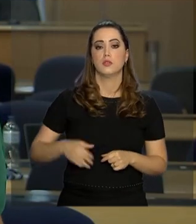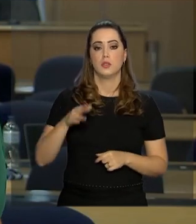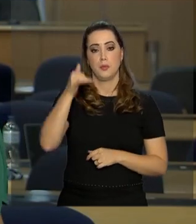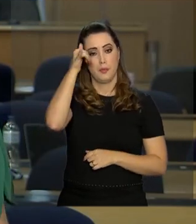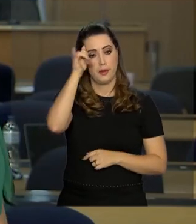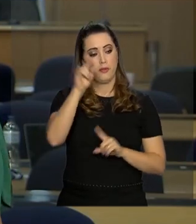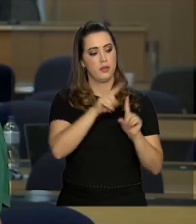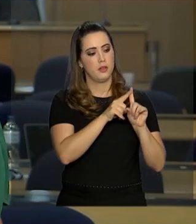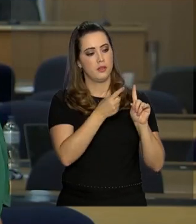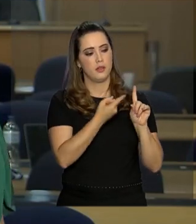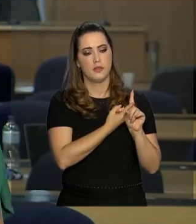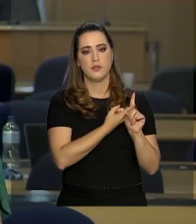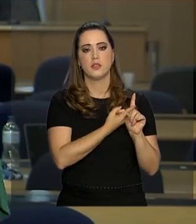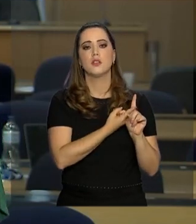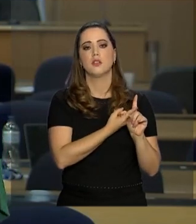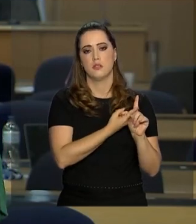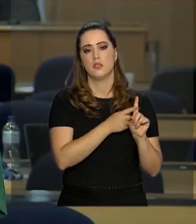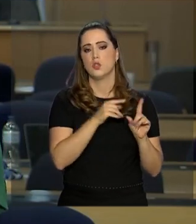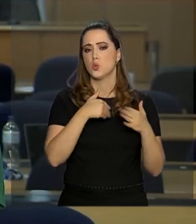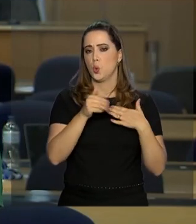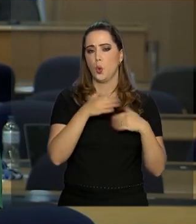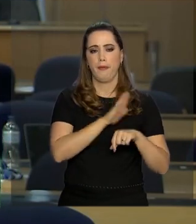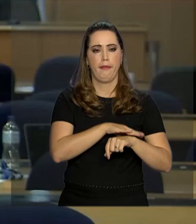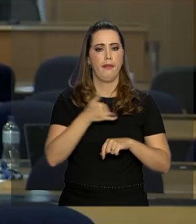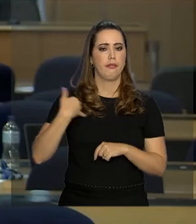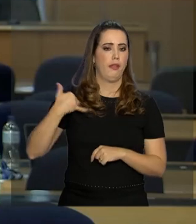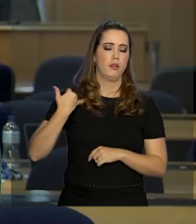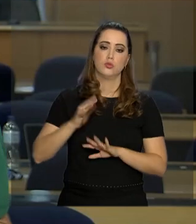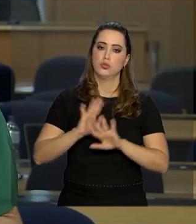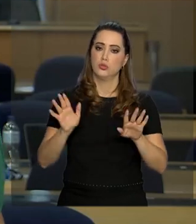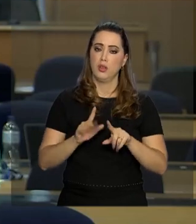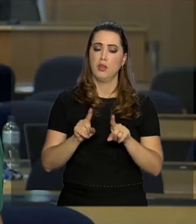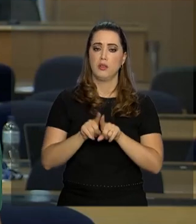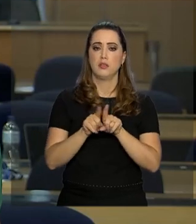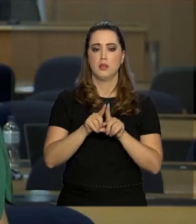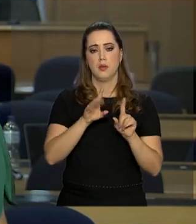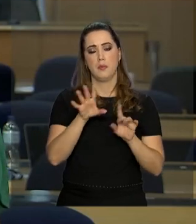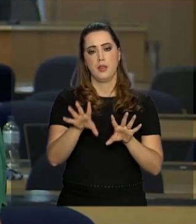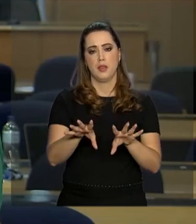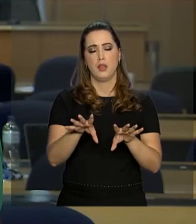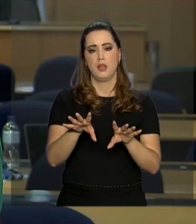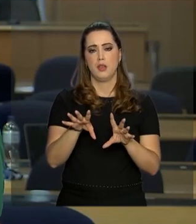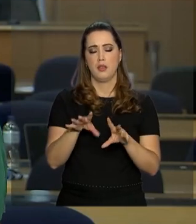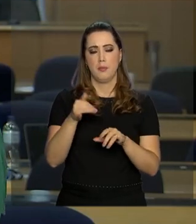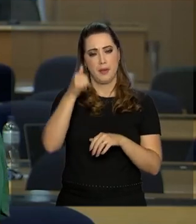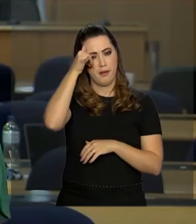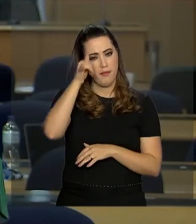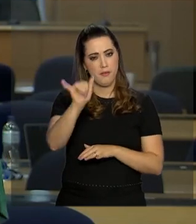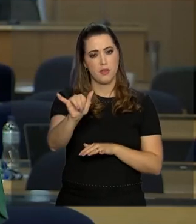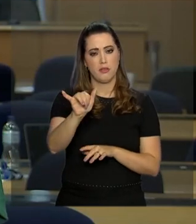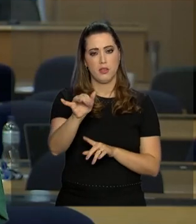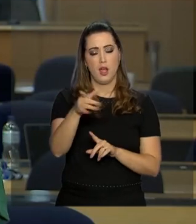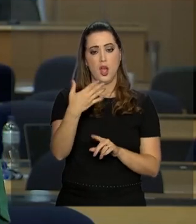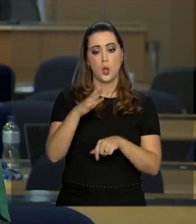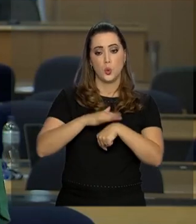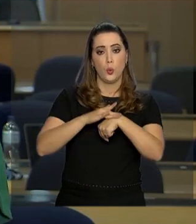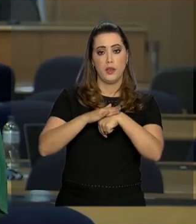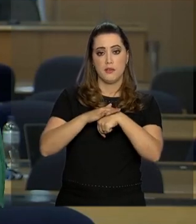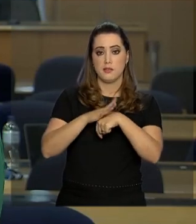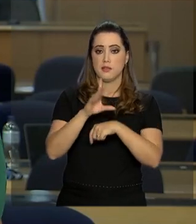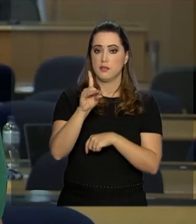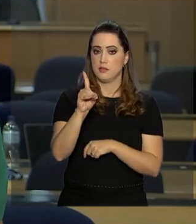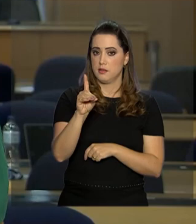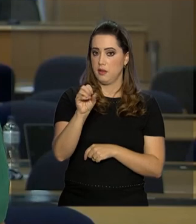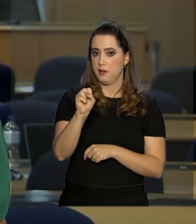prevenção de gravidez Não só na adolescência e também de prevenção à proliferação de doenças sexualmente transmissíveis